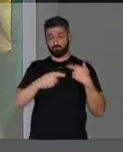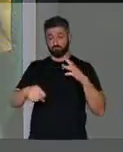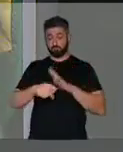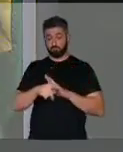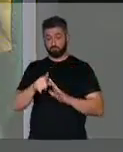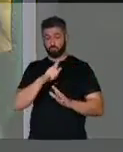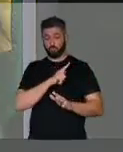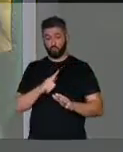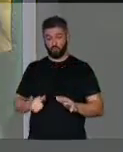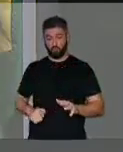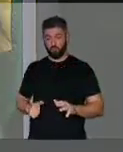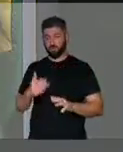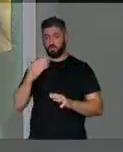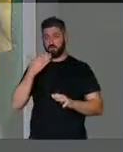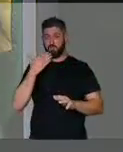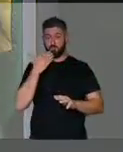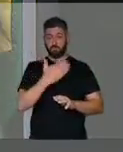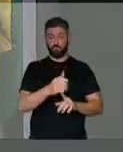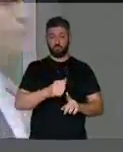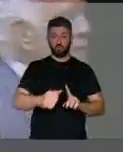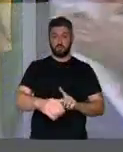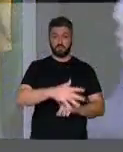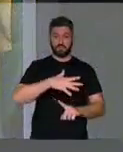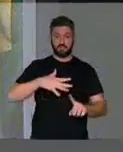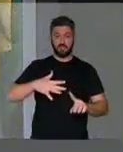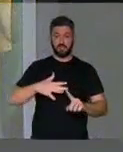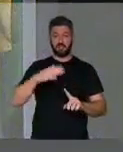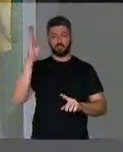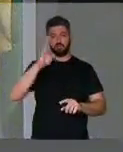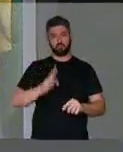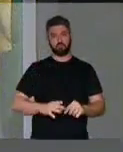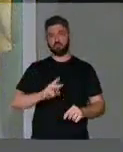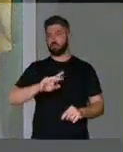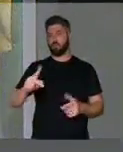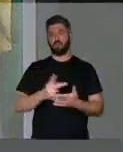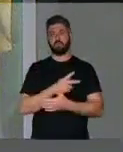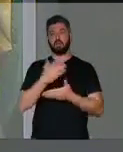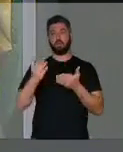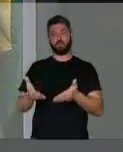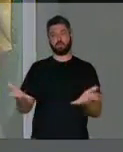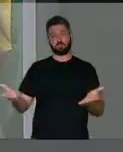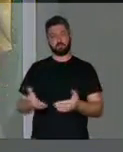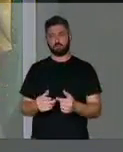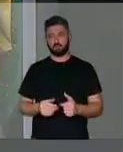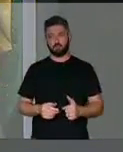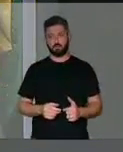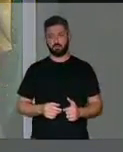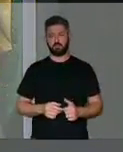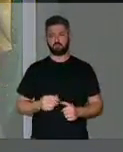recursos sociais no Brasil. Não é o que está acontecendo com essa política. Deputada Janete Capiberi.